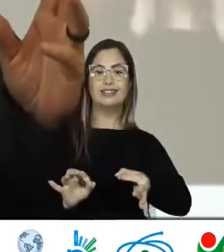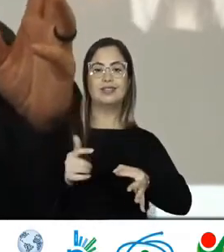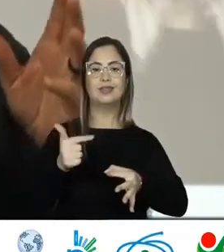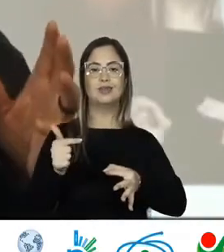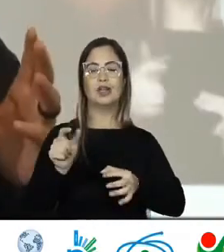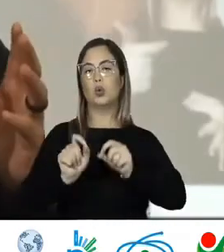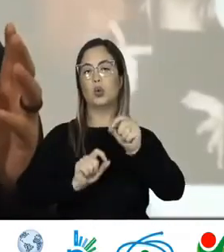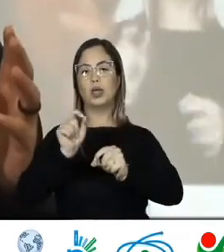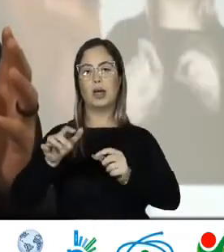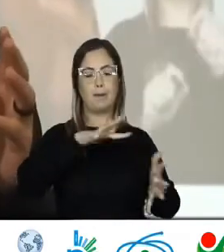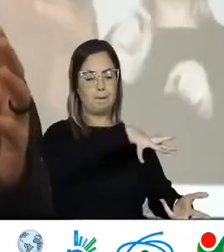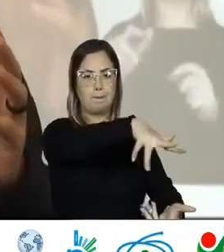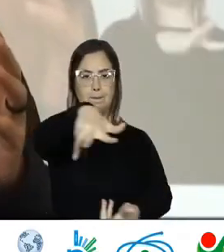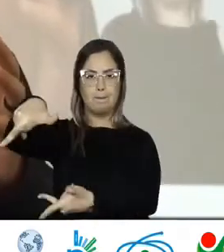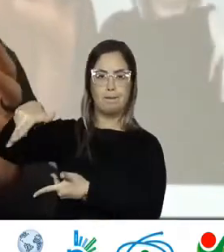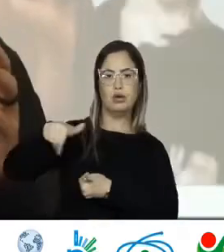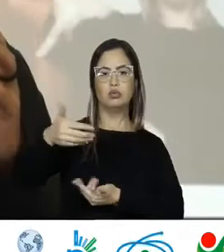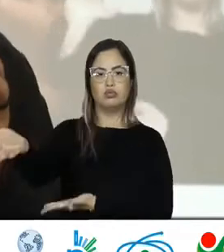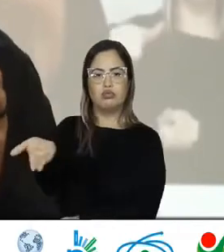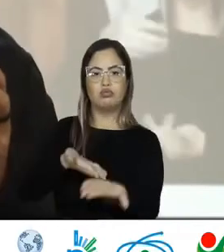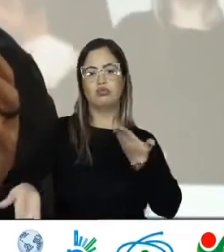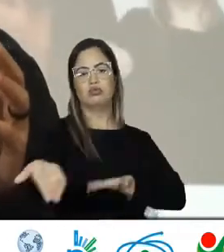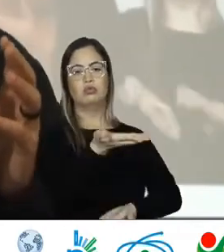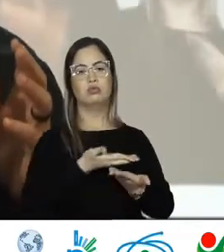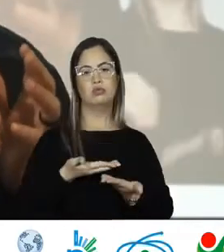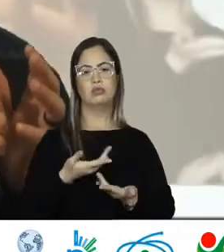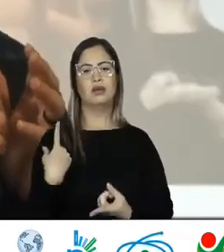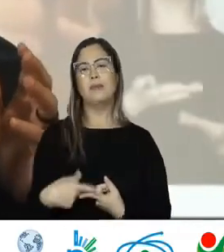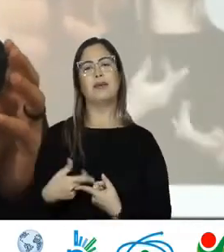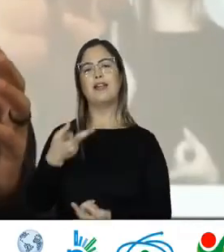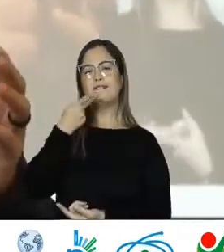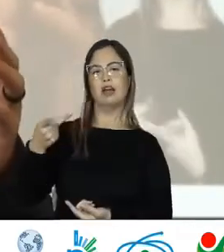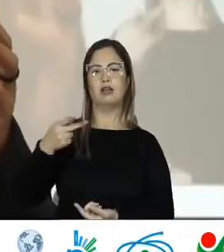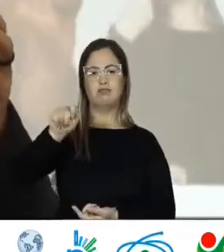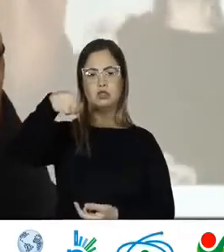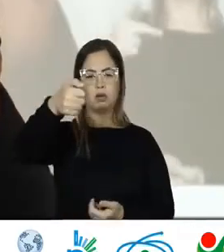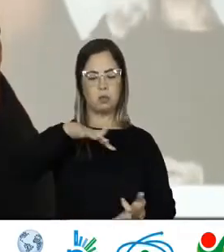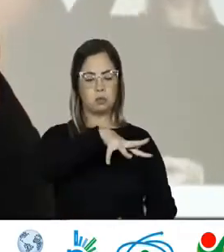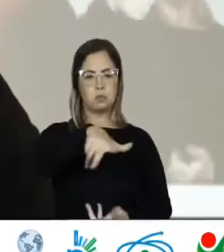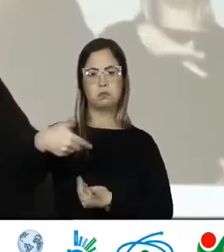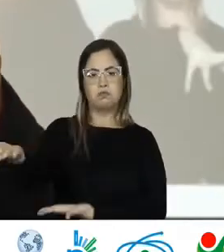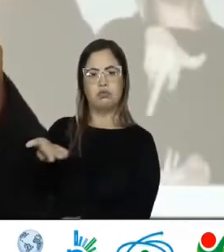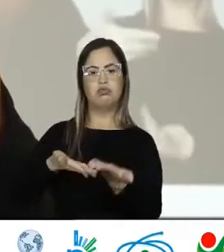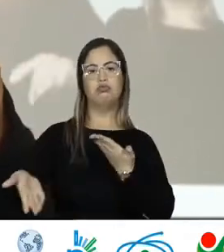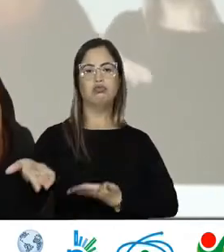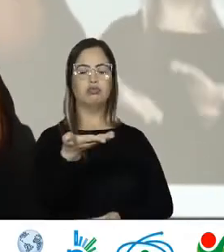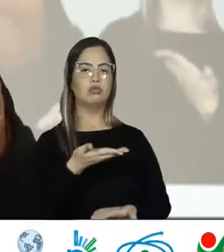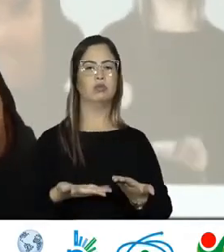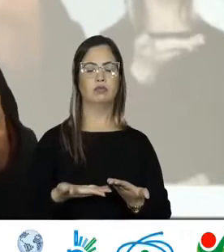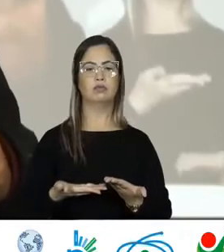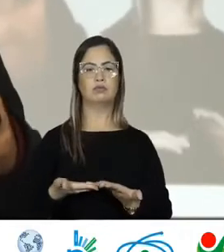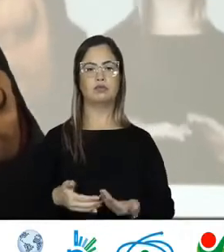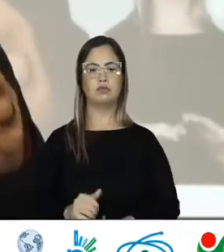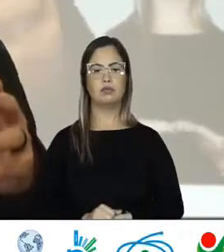globalização Por que Que eu falo Isso Porque Na atual Forma De